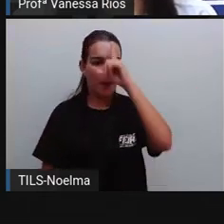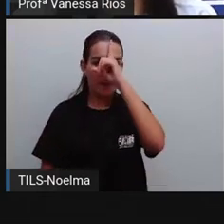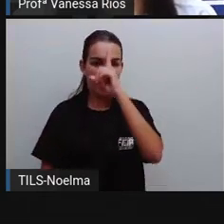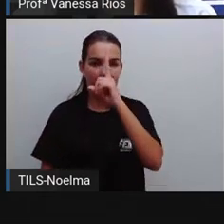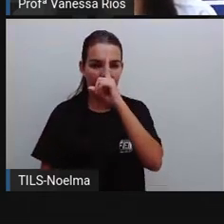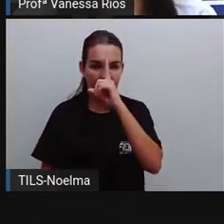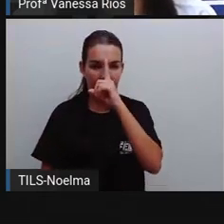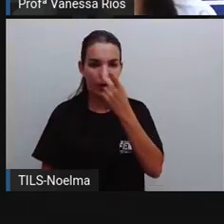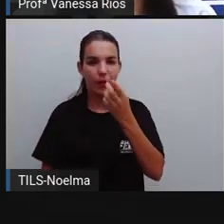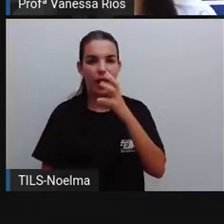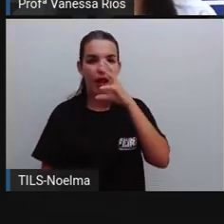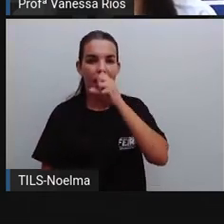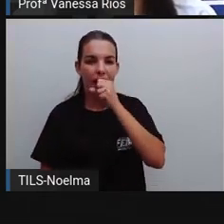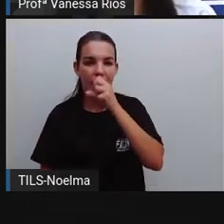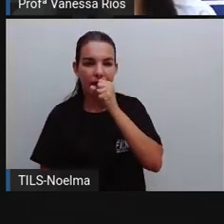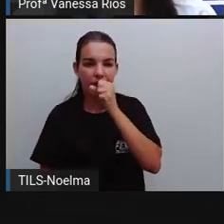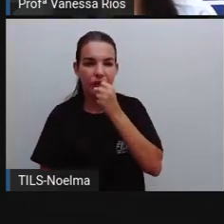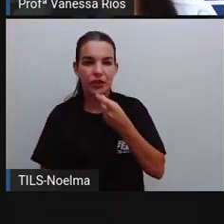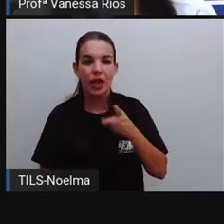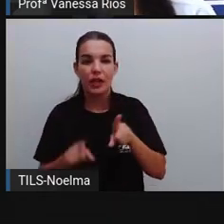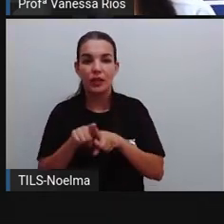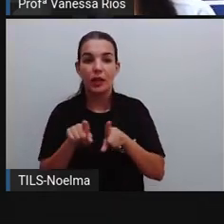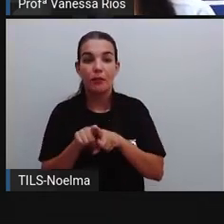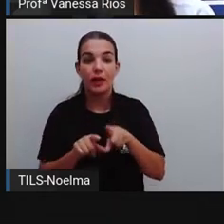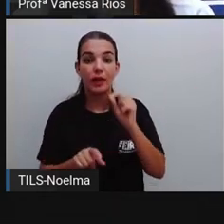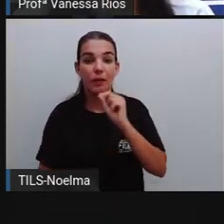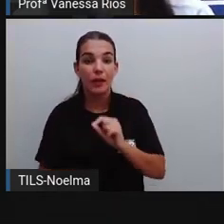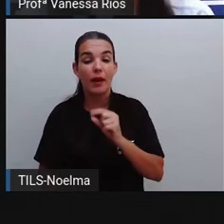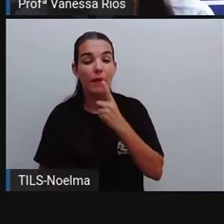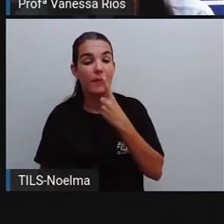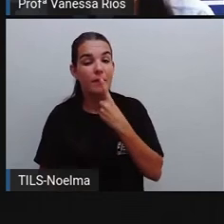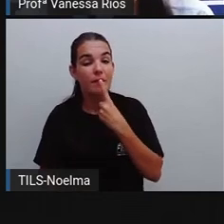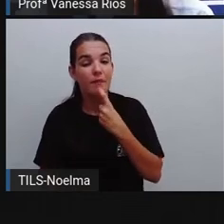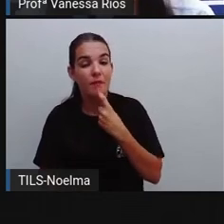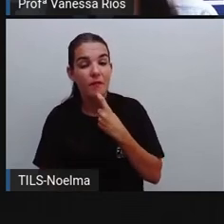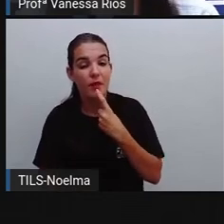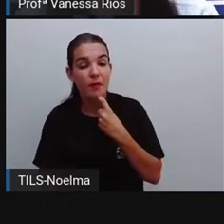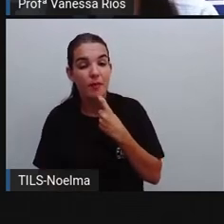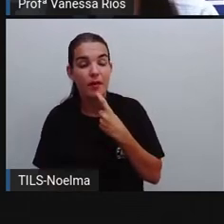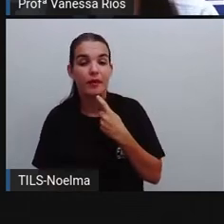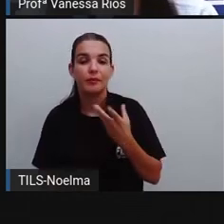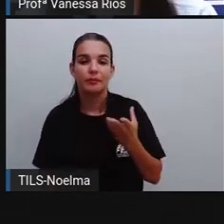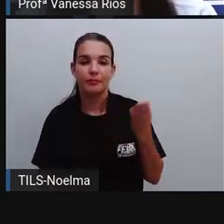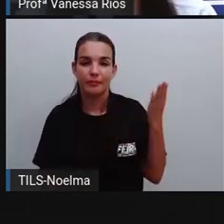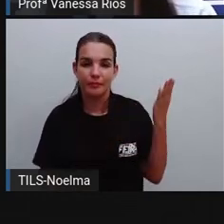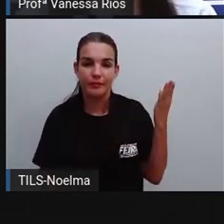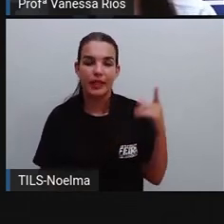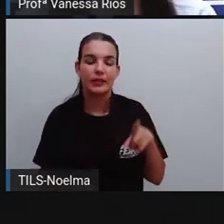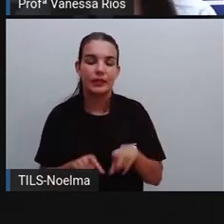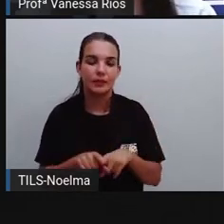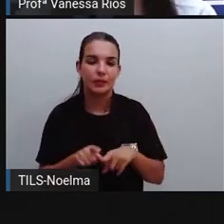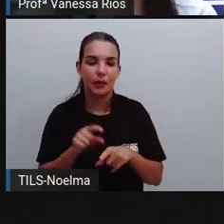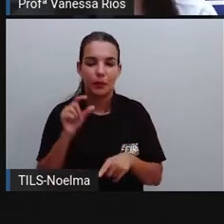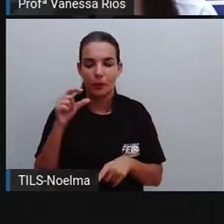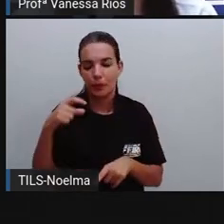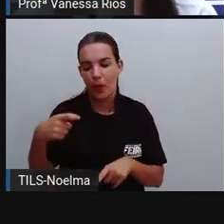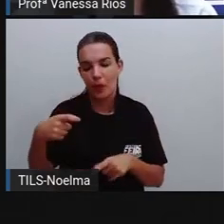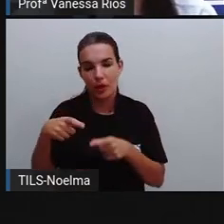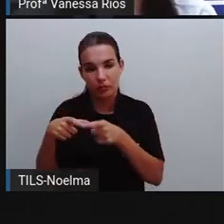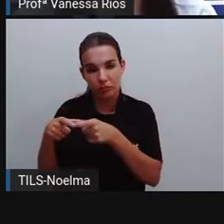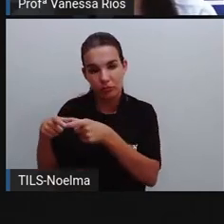né? Essa cor laranja e essa cor laranja aí mais escuro. E aí, a gente observa que muitos